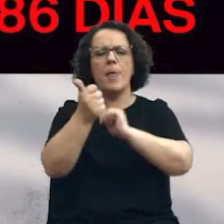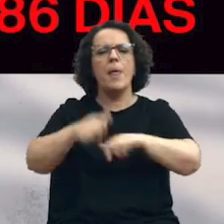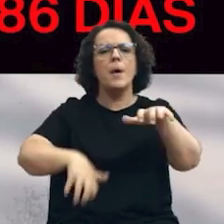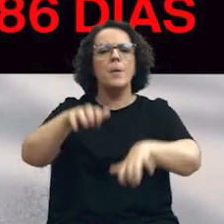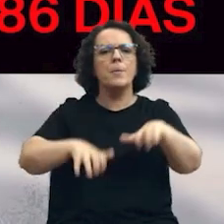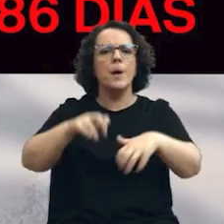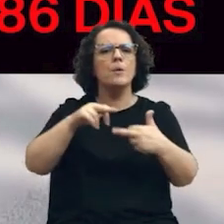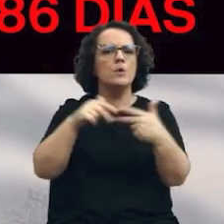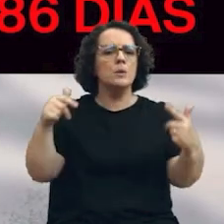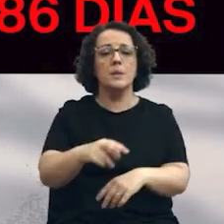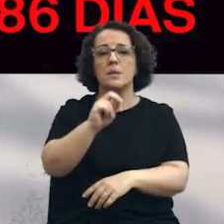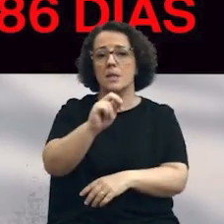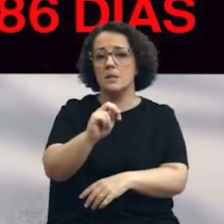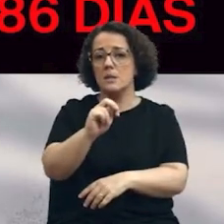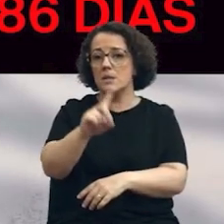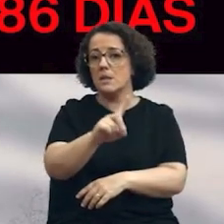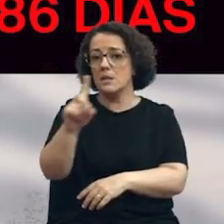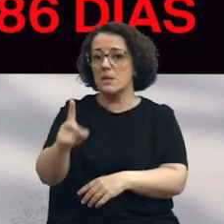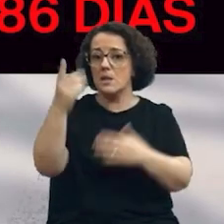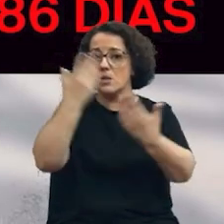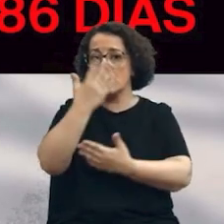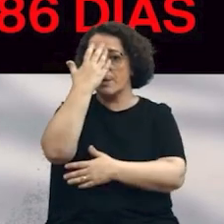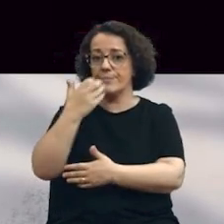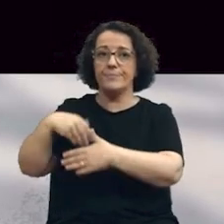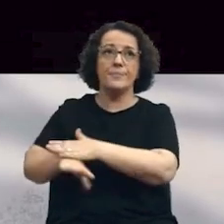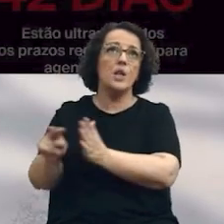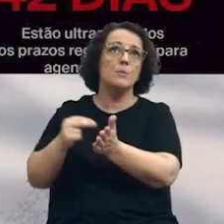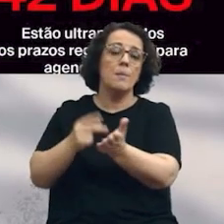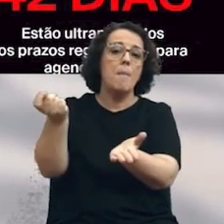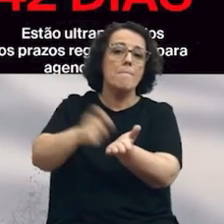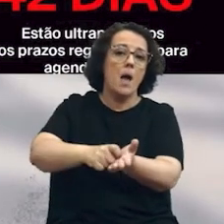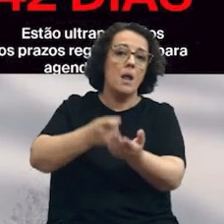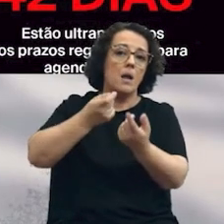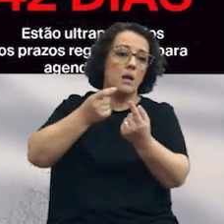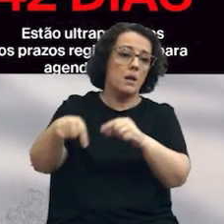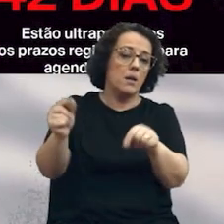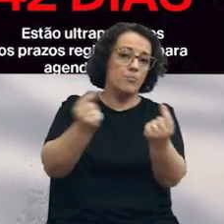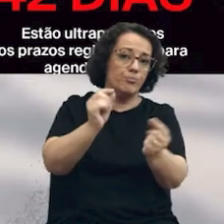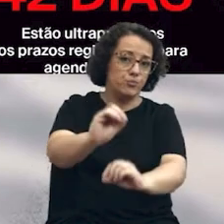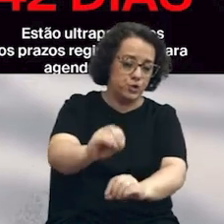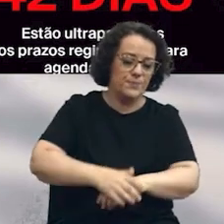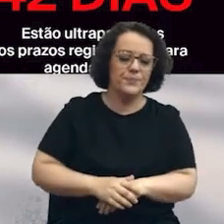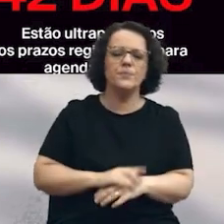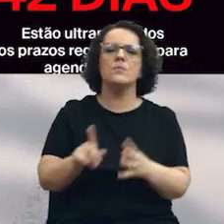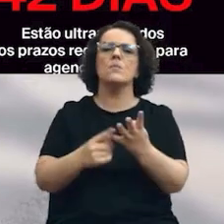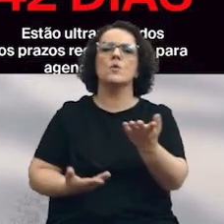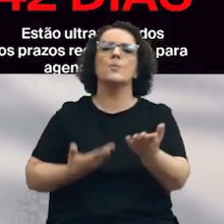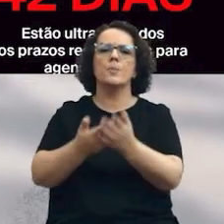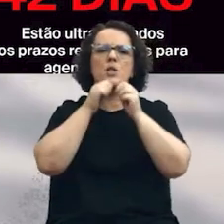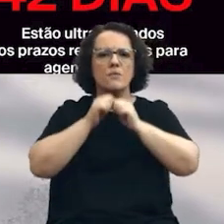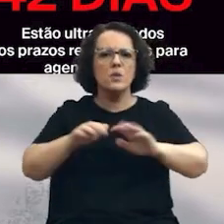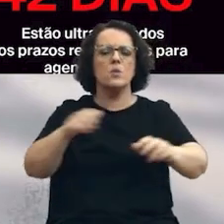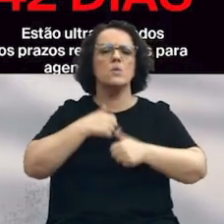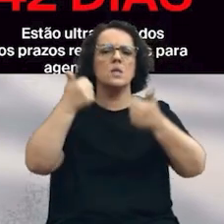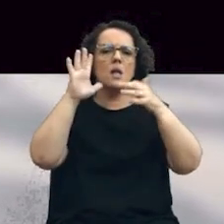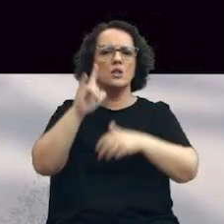Municipais, 386 dias, está na gaveta à espera de agendamento. Proposta da Delegação da Cidade de Lisboa, junto